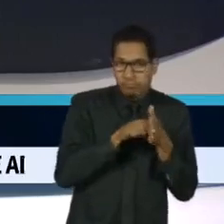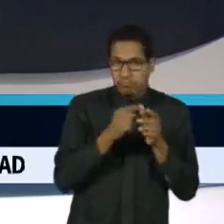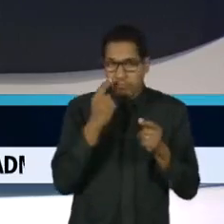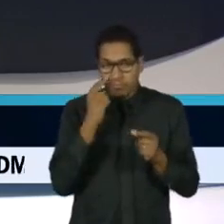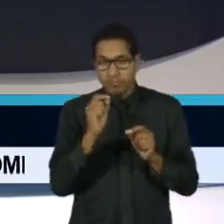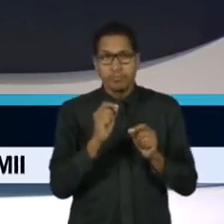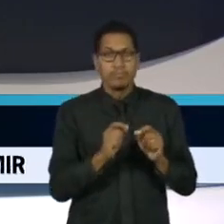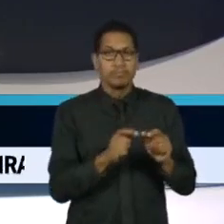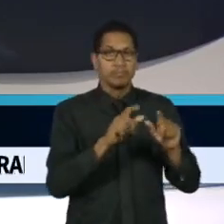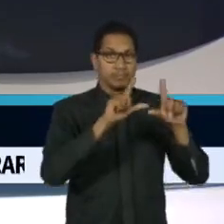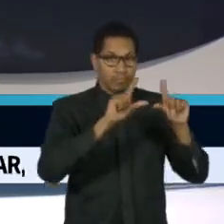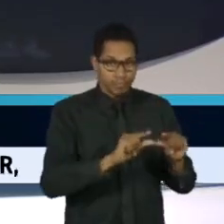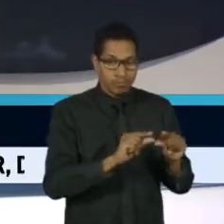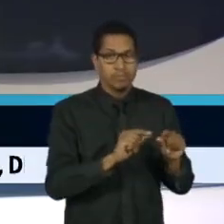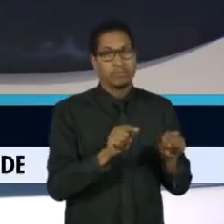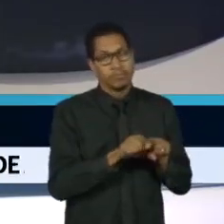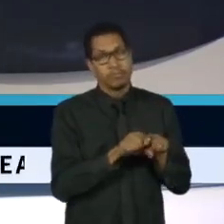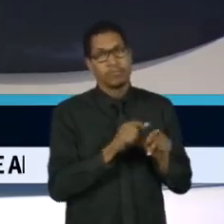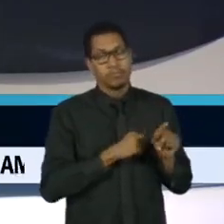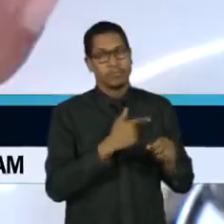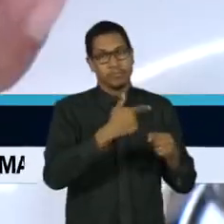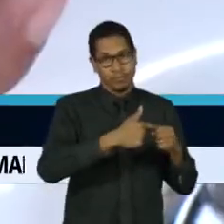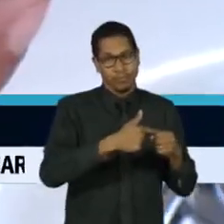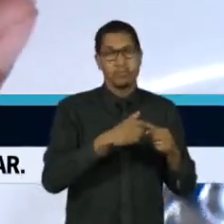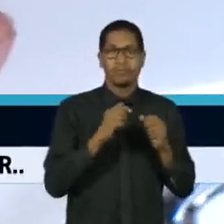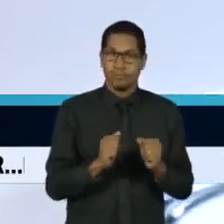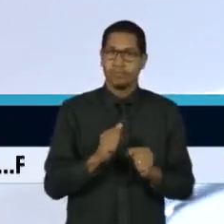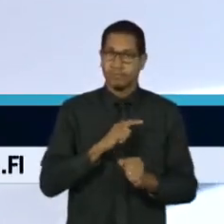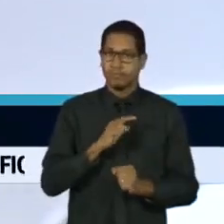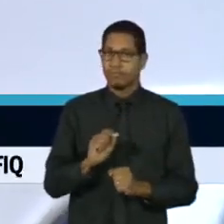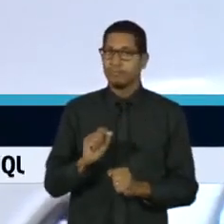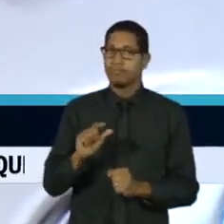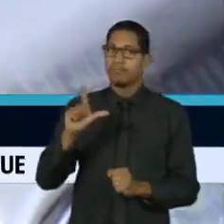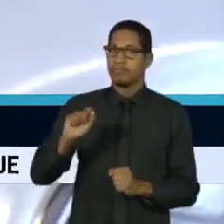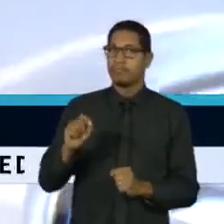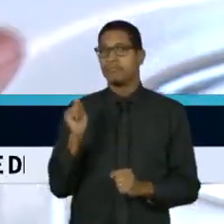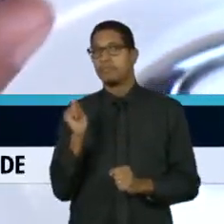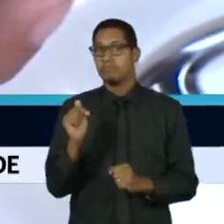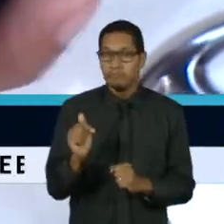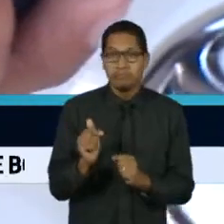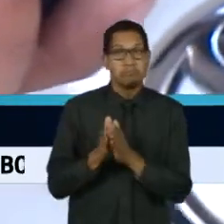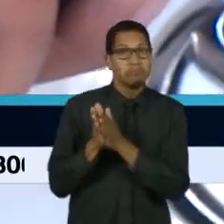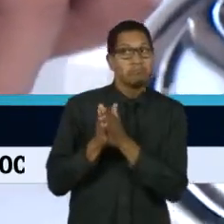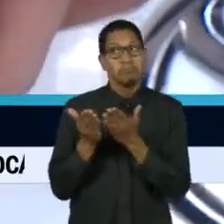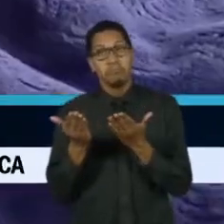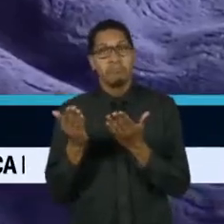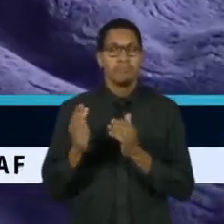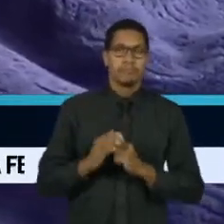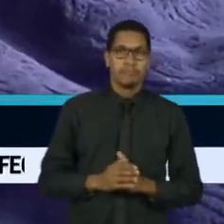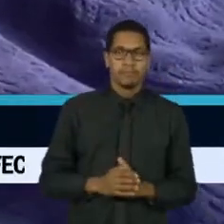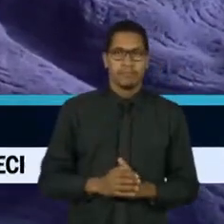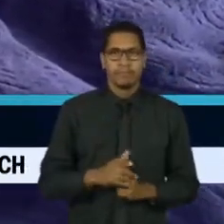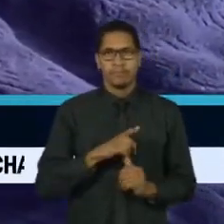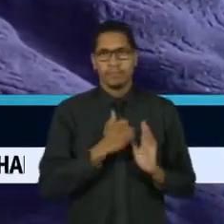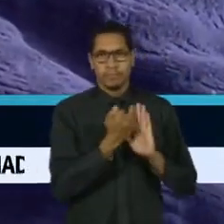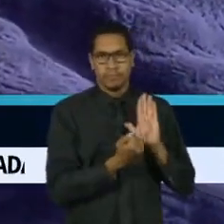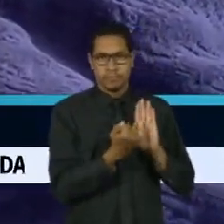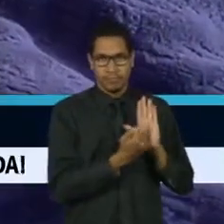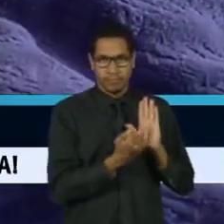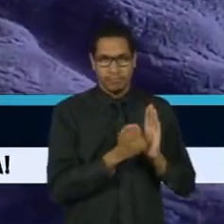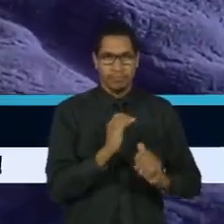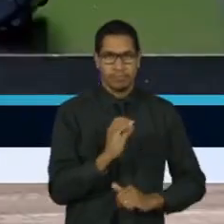preços dos combustíveis pode ser menor do que o esperado. Principal fonte de arrecadação dos estados, o imposto sobre